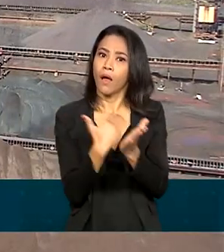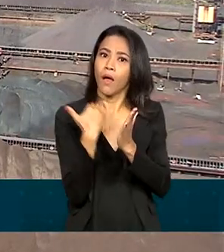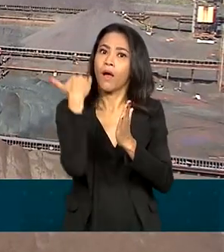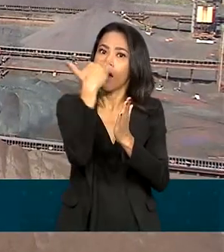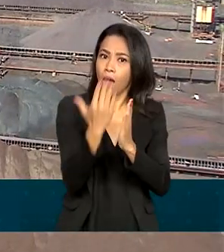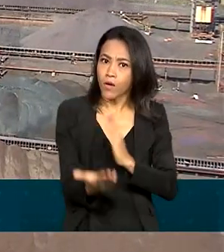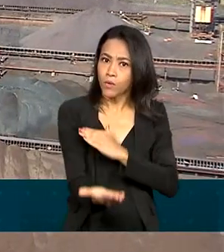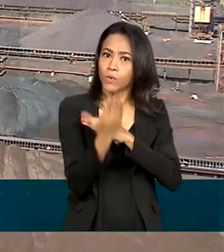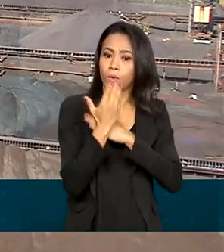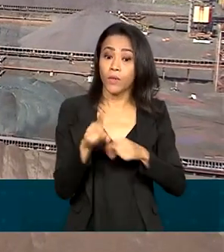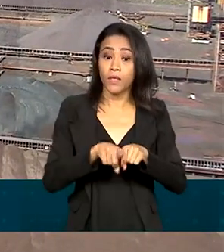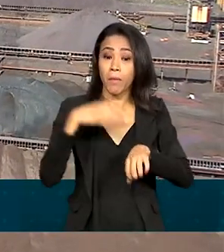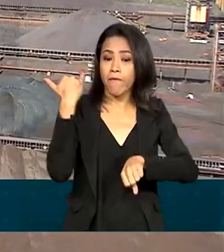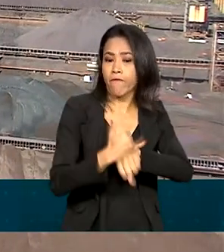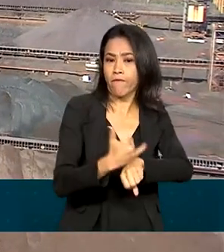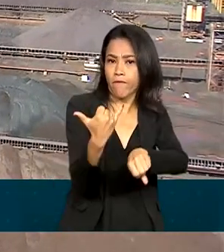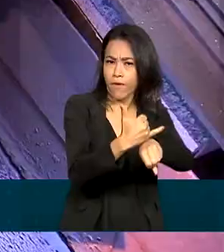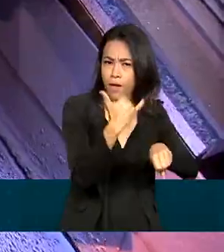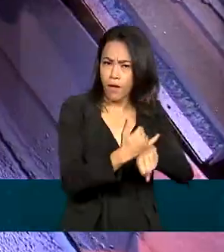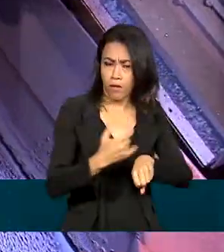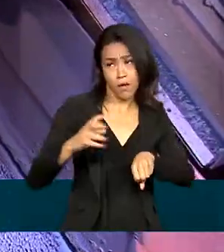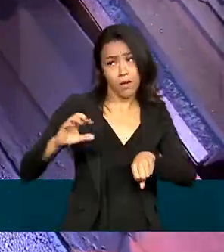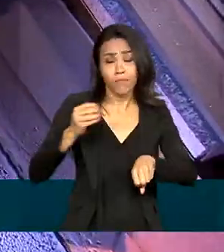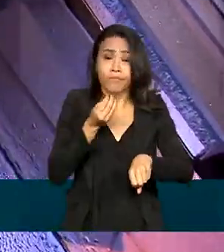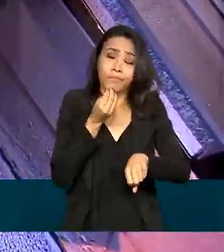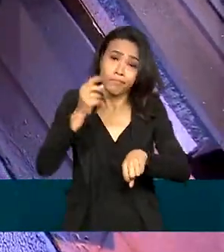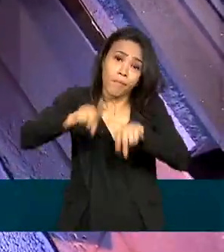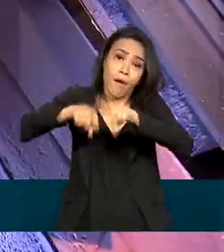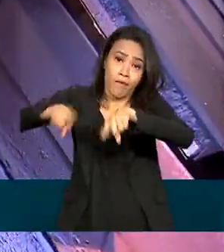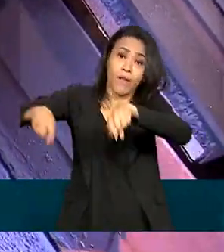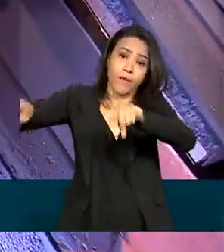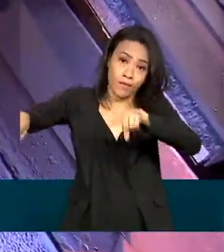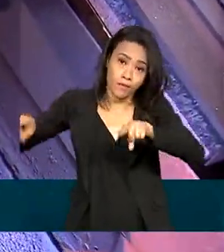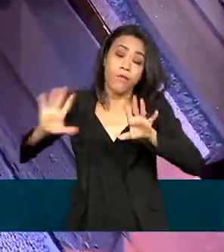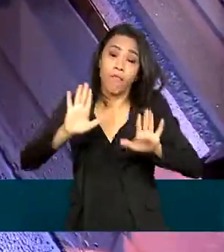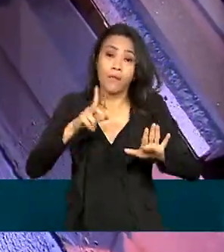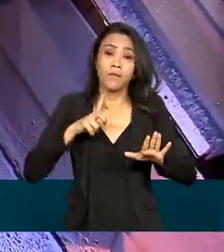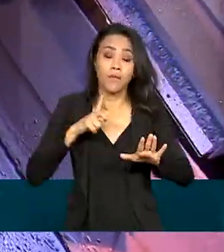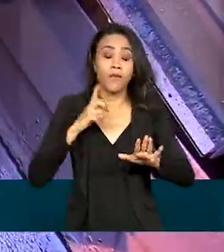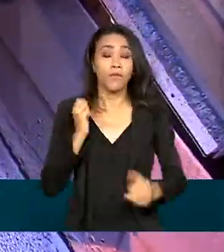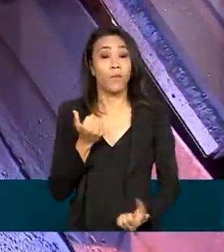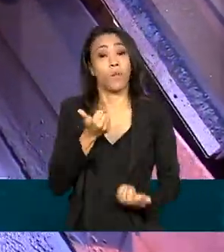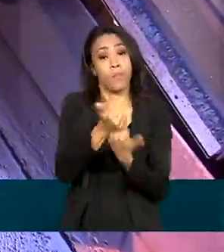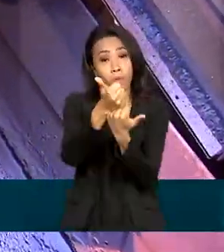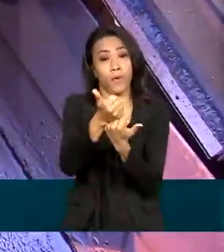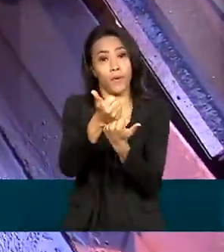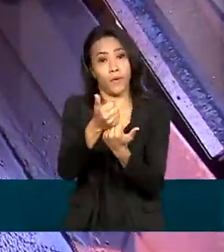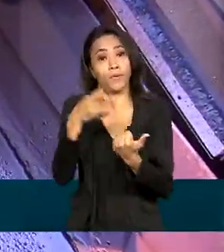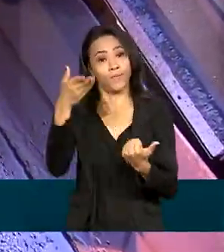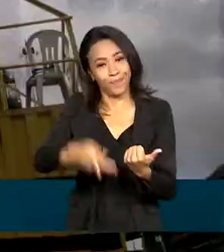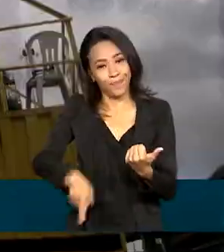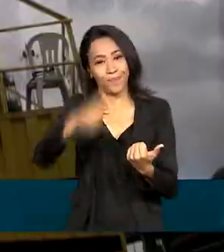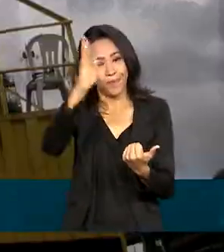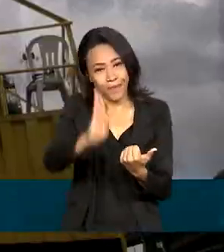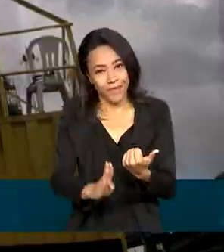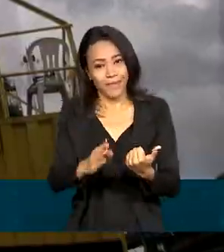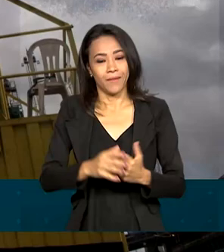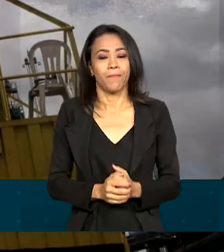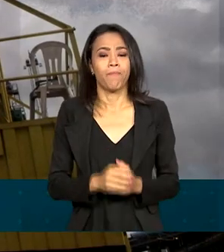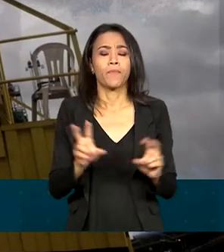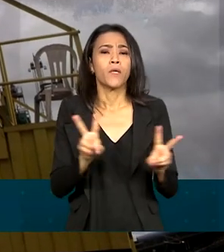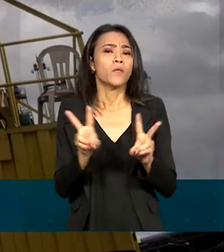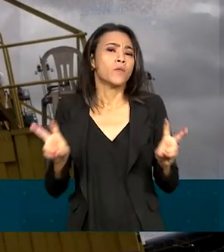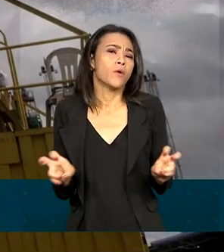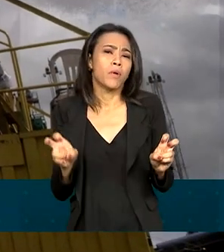E o minério de ferro, apesar das oscilações do preço dessa comodidade, também deu uma contribuição significativa às exportações brasileiras. Em termos de